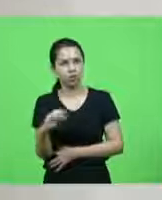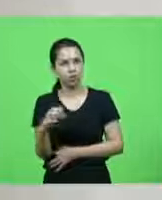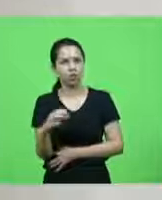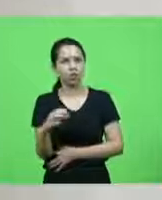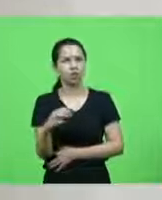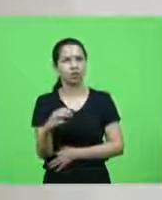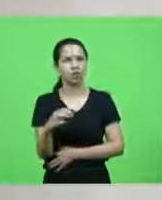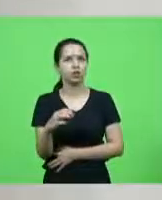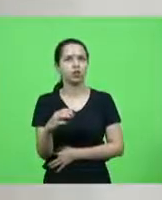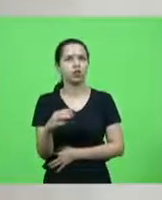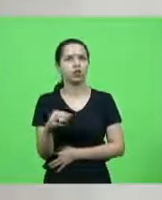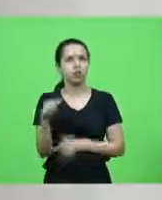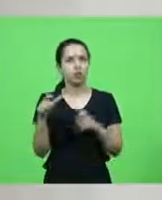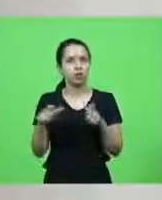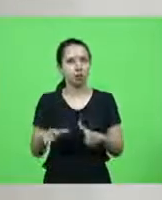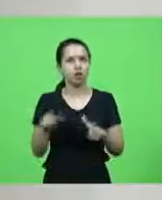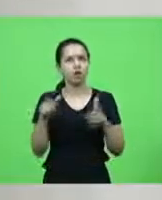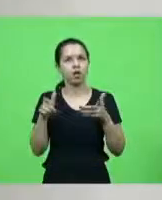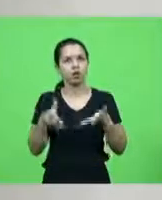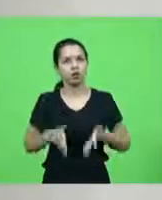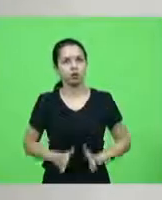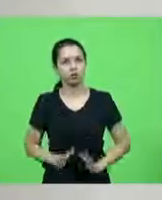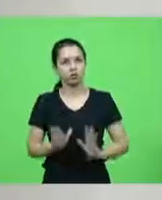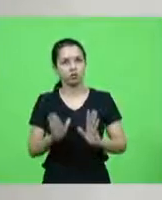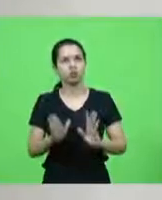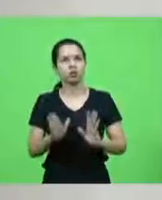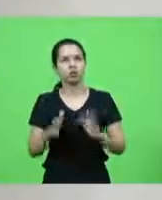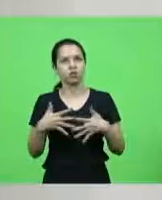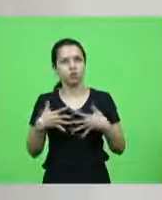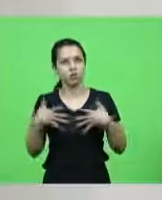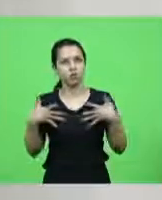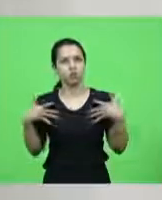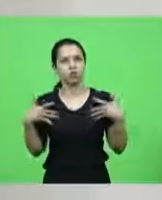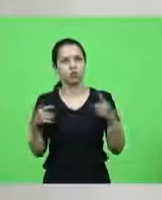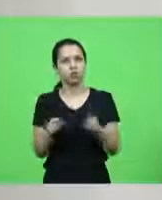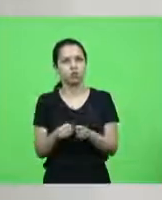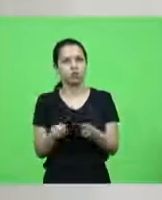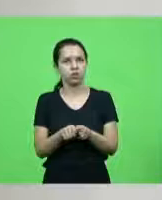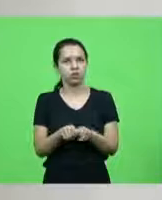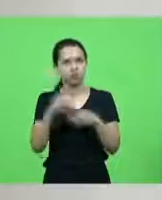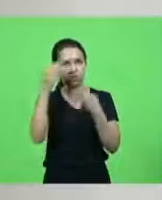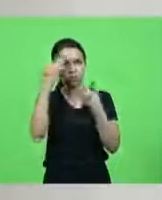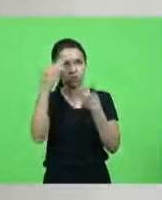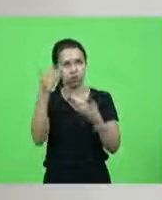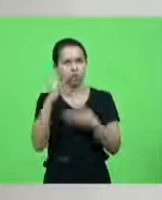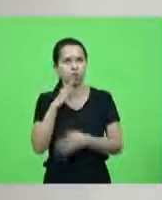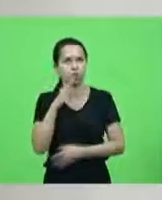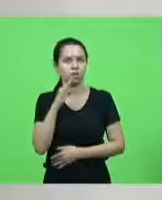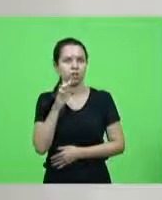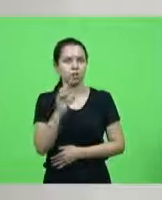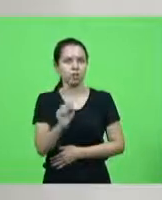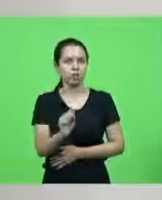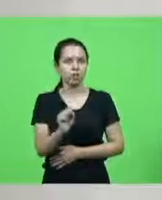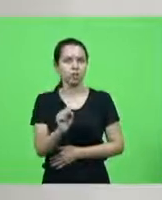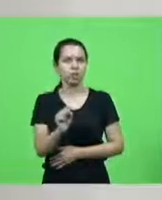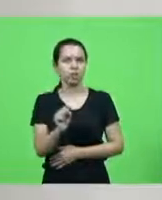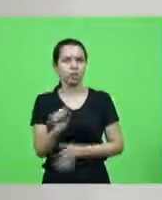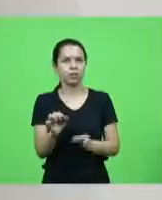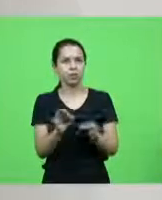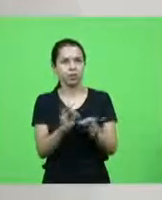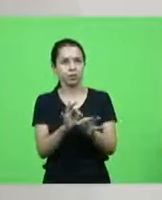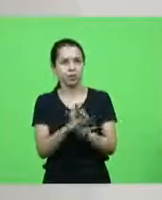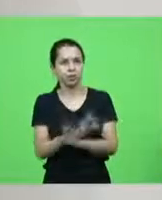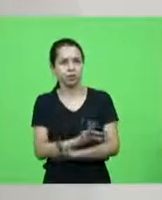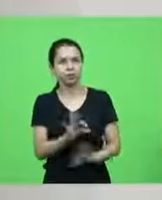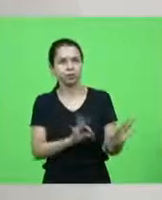onde ela nasceu deixar de lhe prestar essa homenagem muito obrigada deputado Bruno eu encerro fazendo pedido a vossas excelências